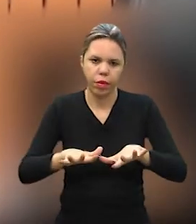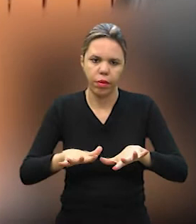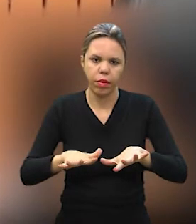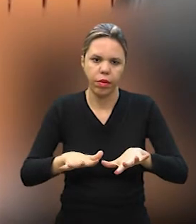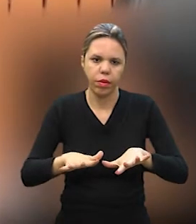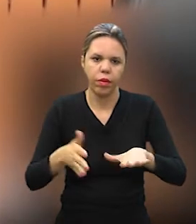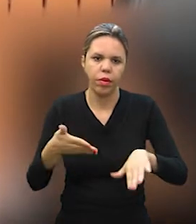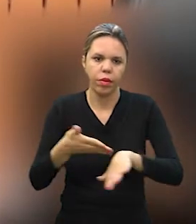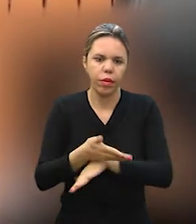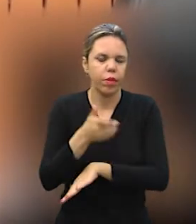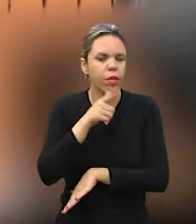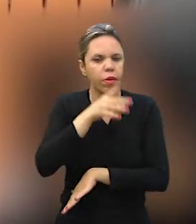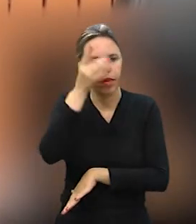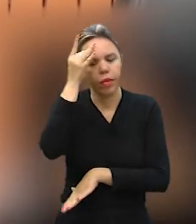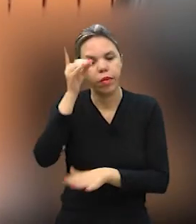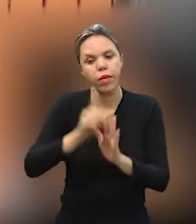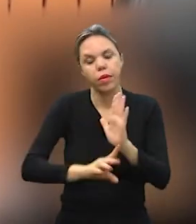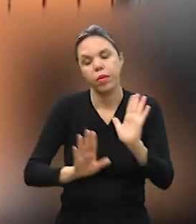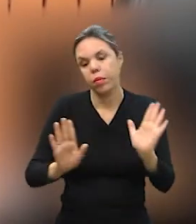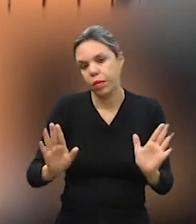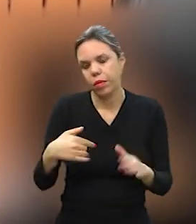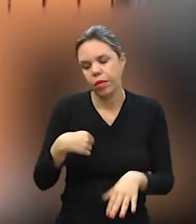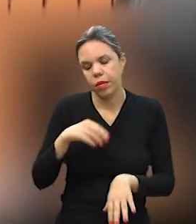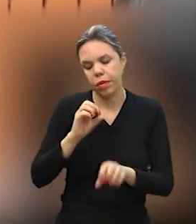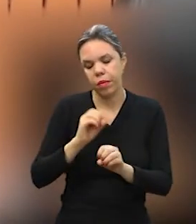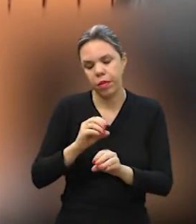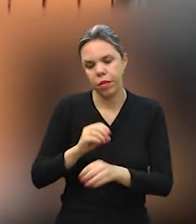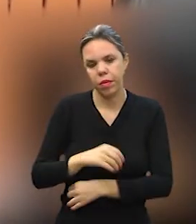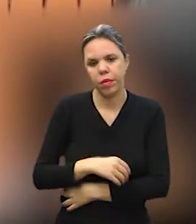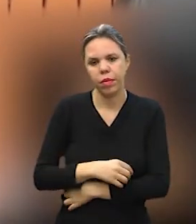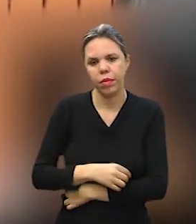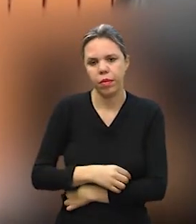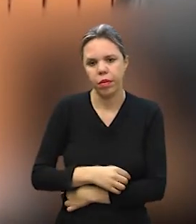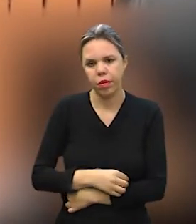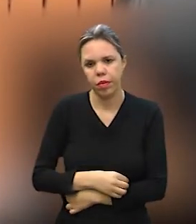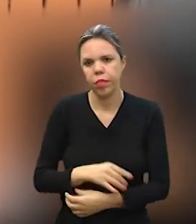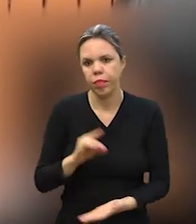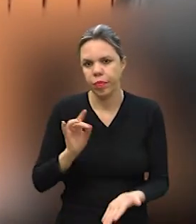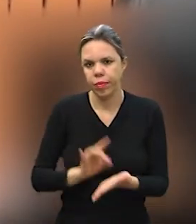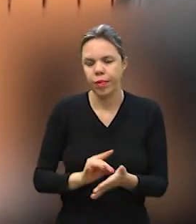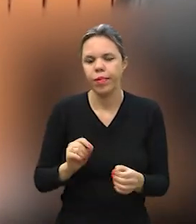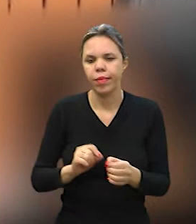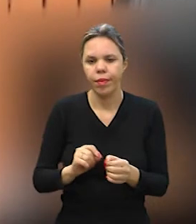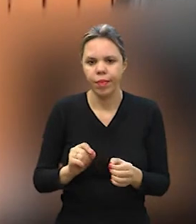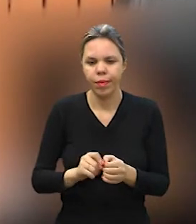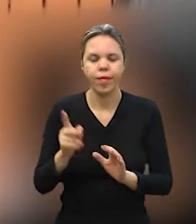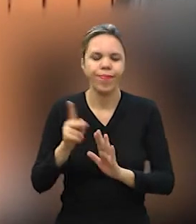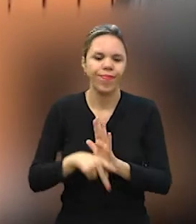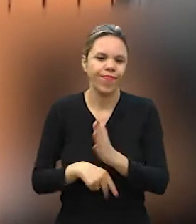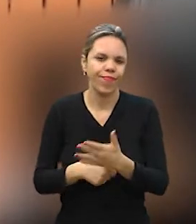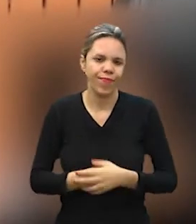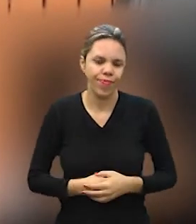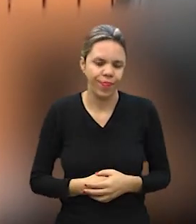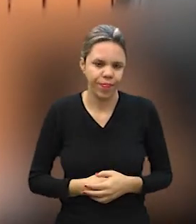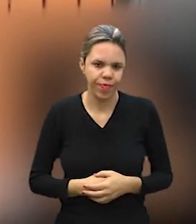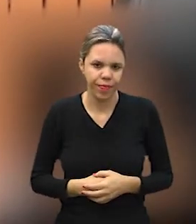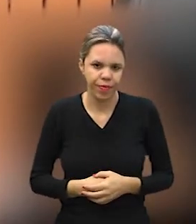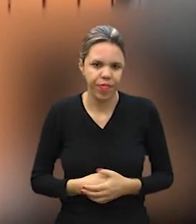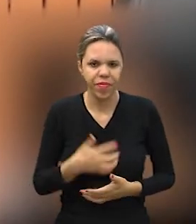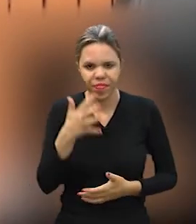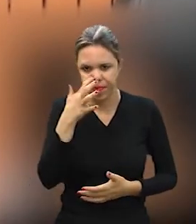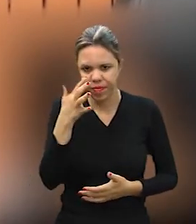inclusiva, do acesso. Então, a educação, de fato, foi um projeto